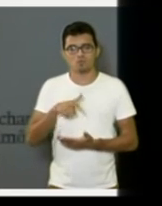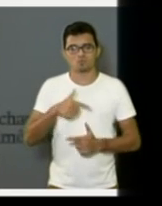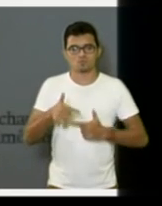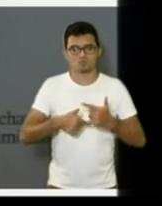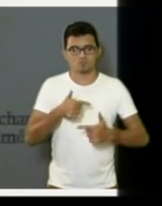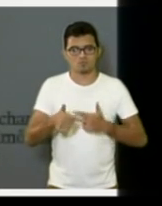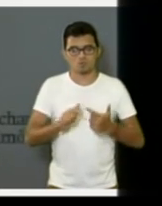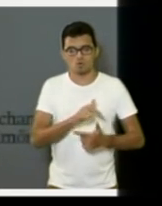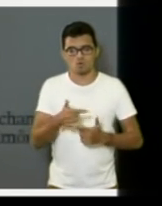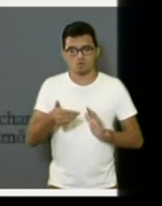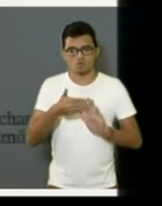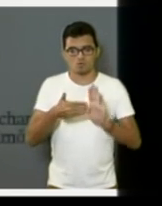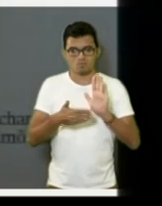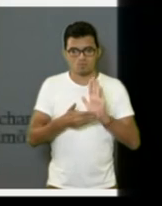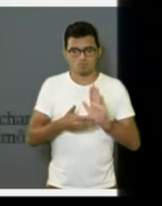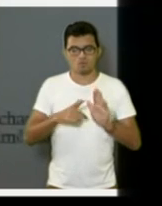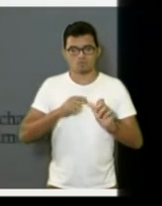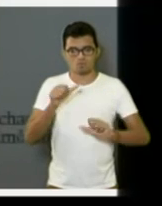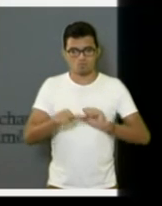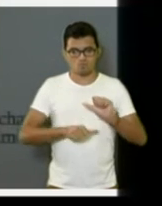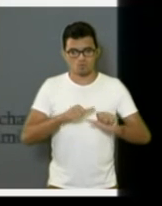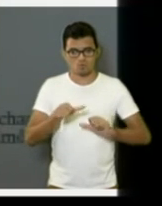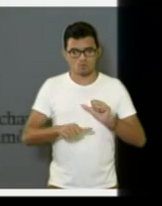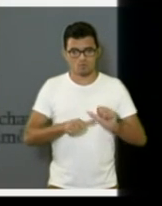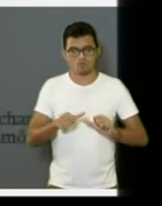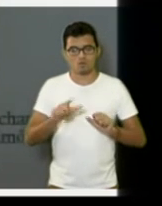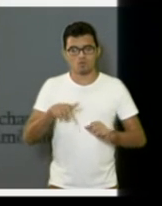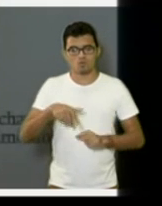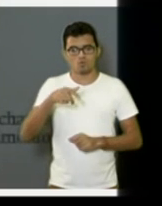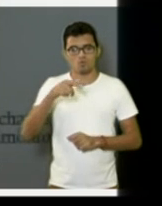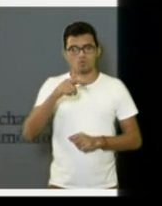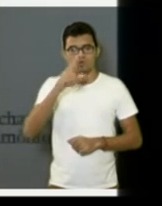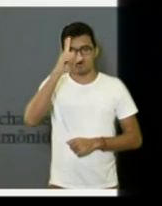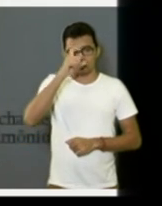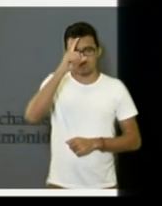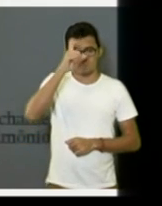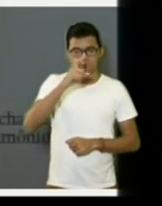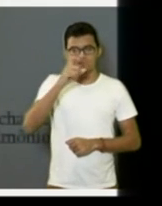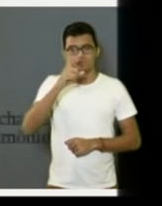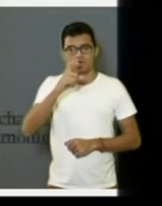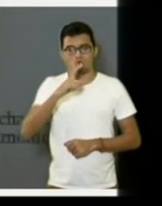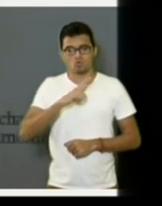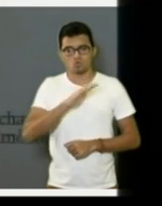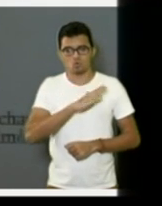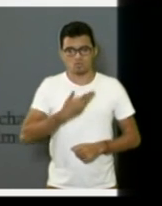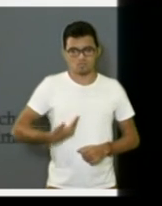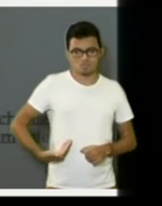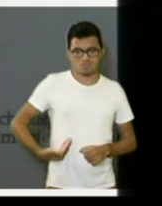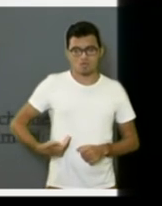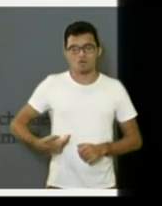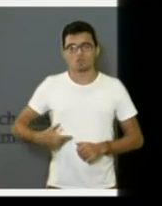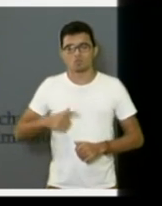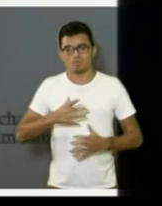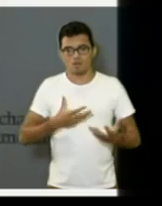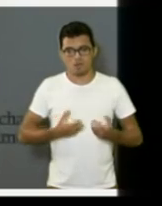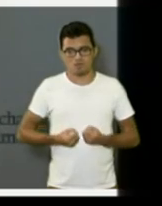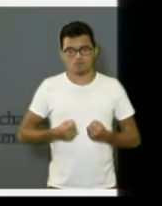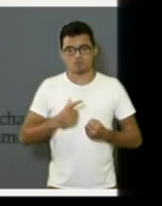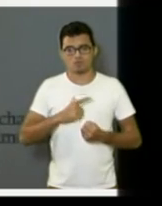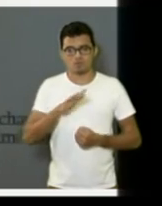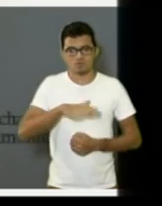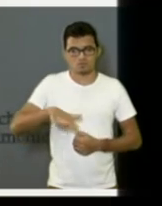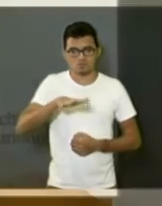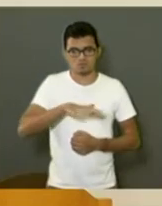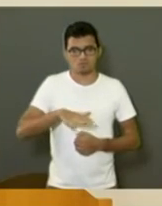outra proposta que transforme, talvez, um hospital do Estado para atender a nossa região, é uma proposta que não